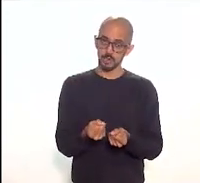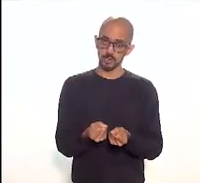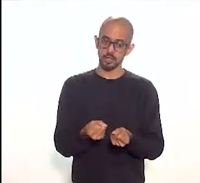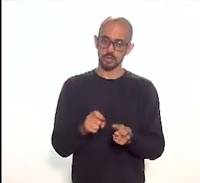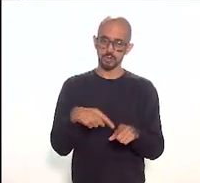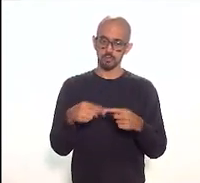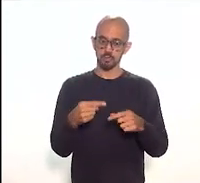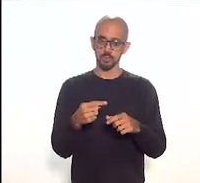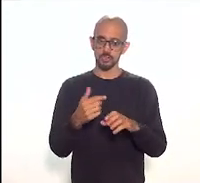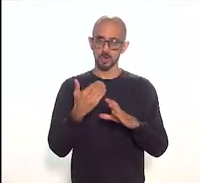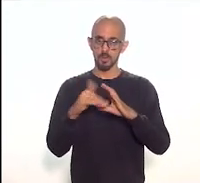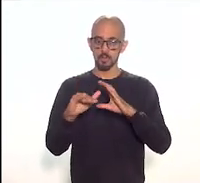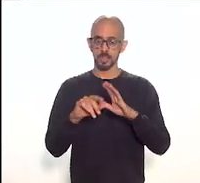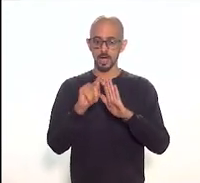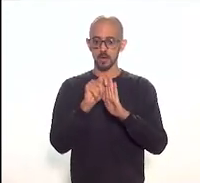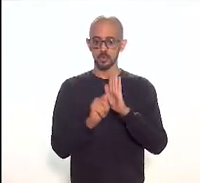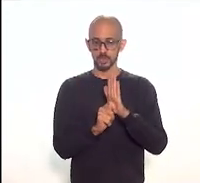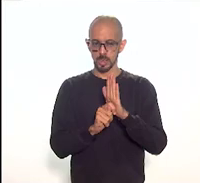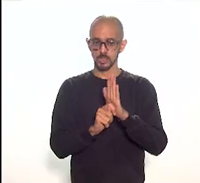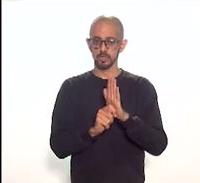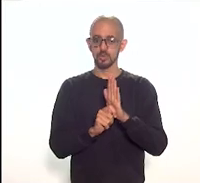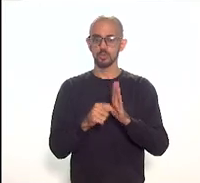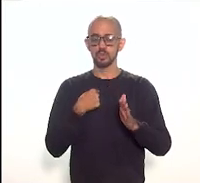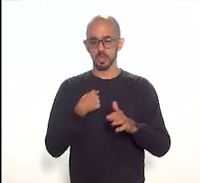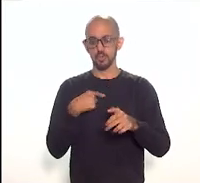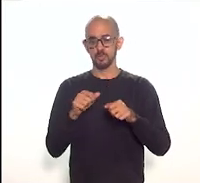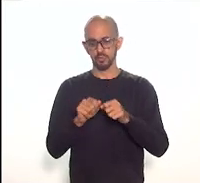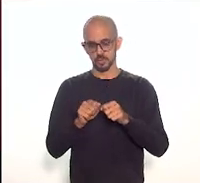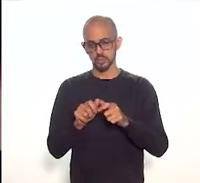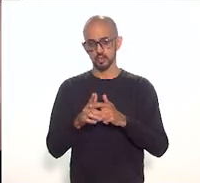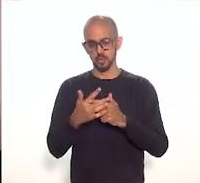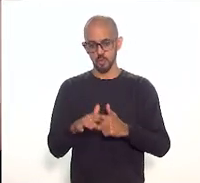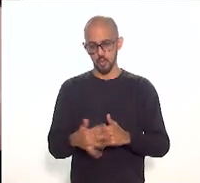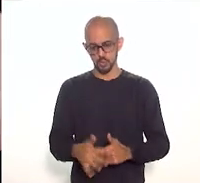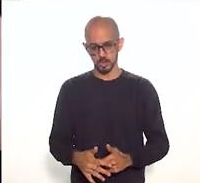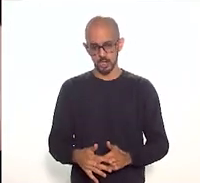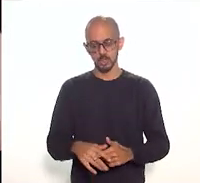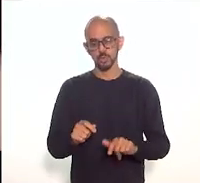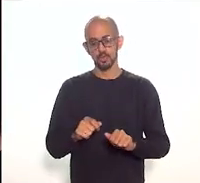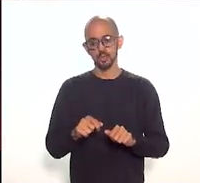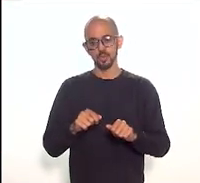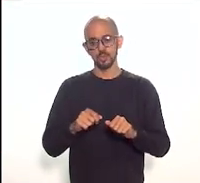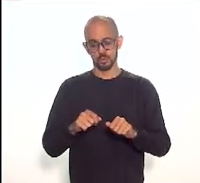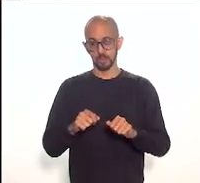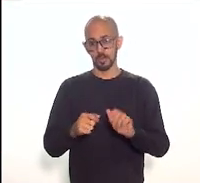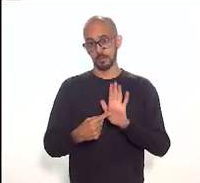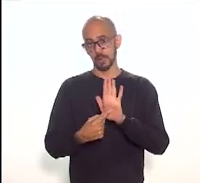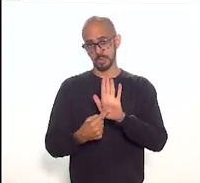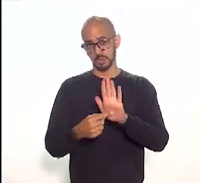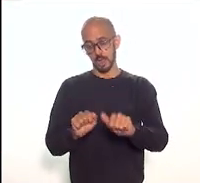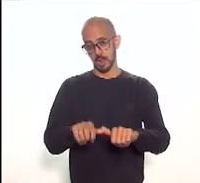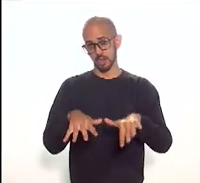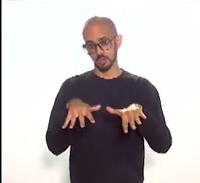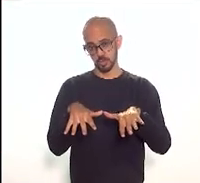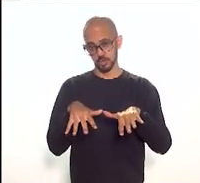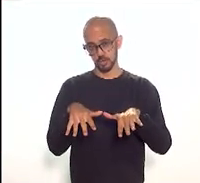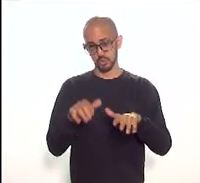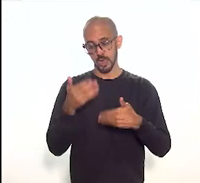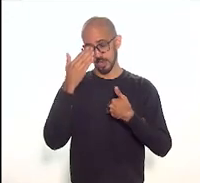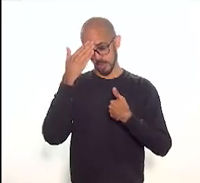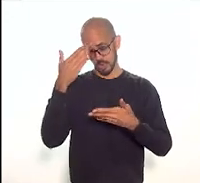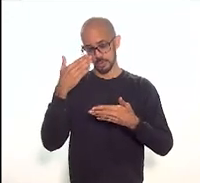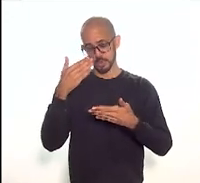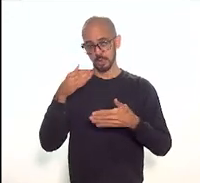eu fiz muitas modificações agora para apresentar nessa audiência e agradecemos e concluímos